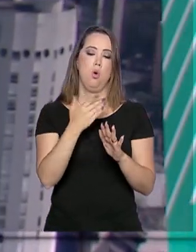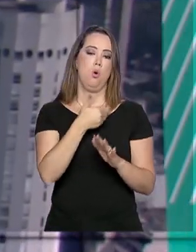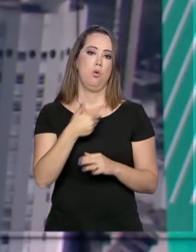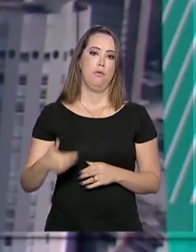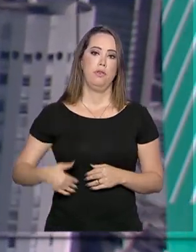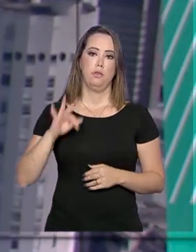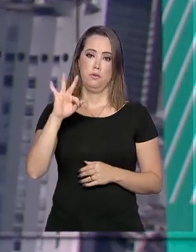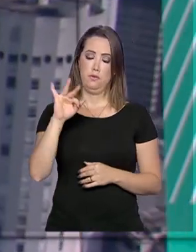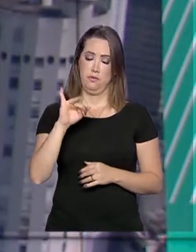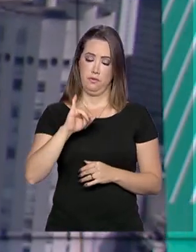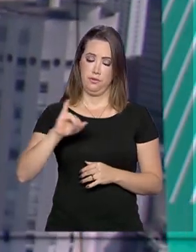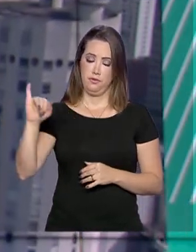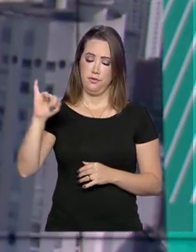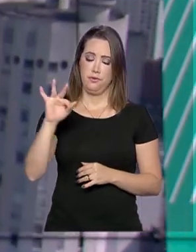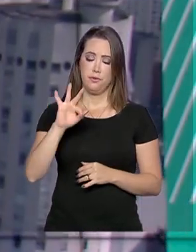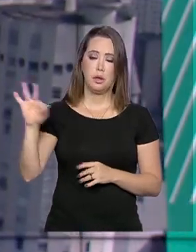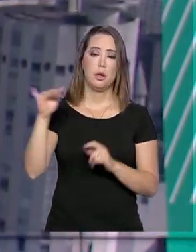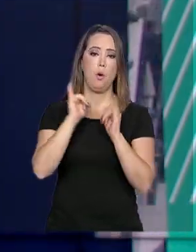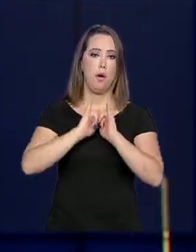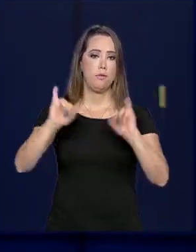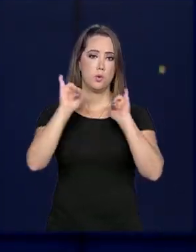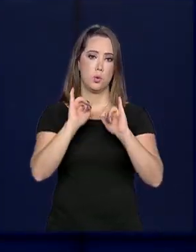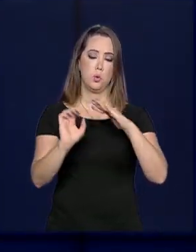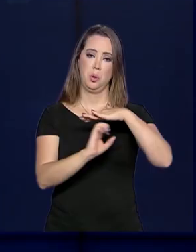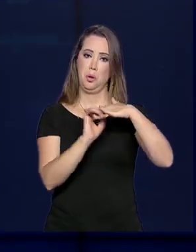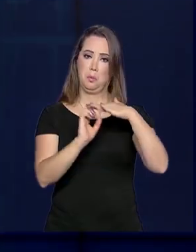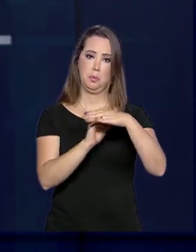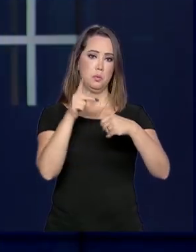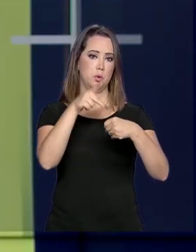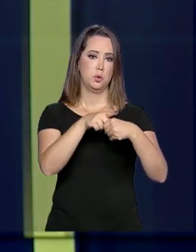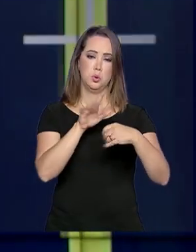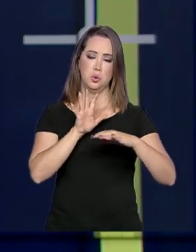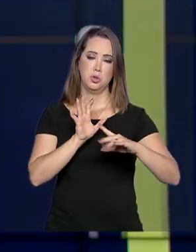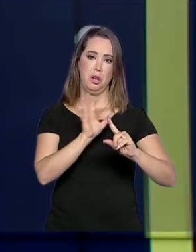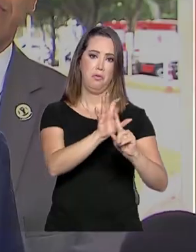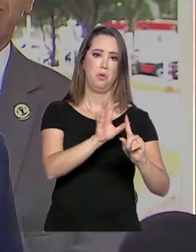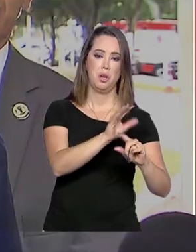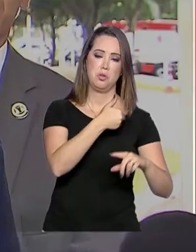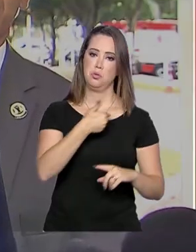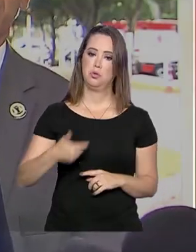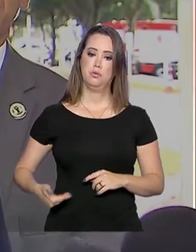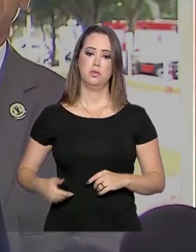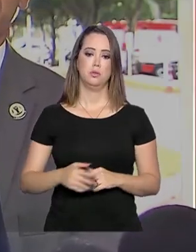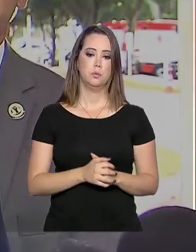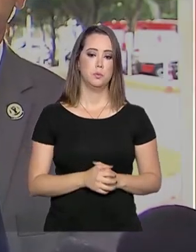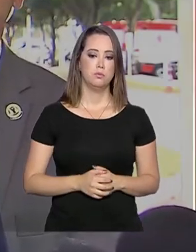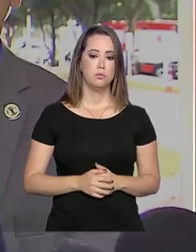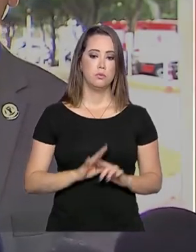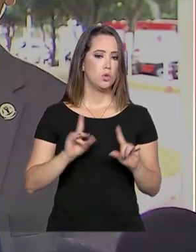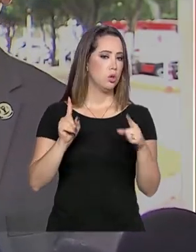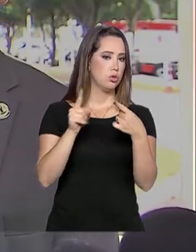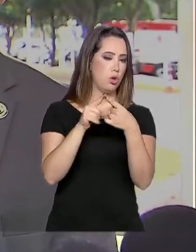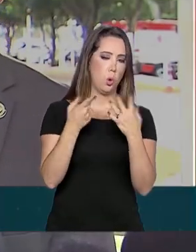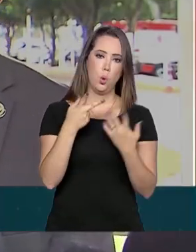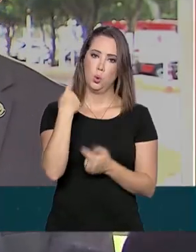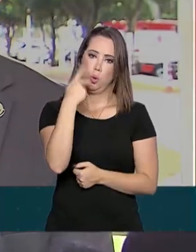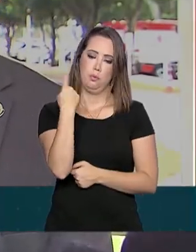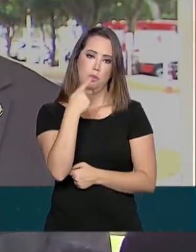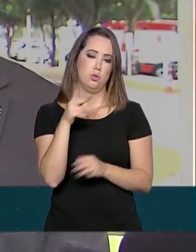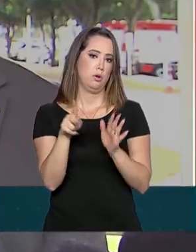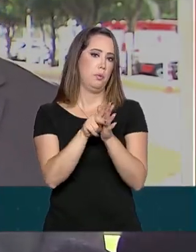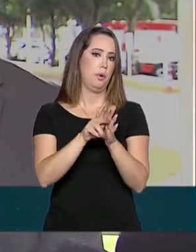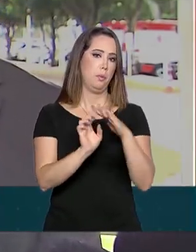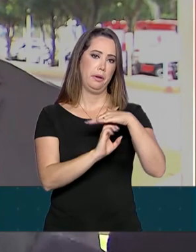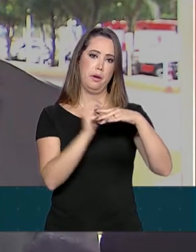governo. O presidente em exercício, Hamilton Mourão, comentou o assunto. Isso aí está de acordo com a política de preço da